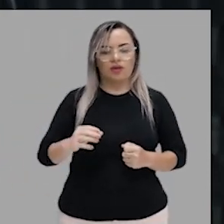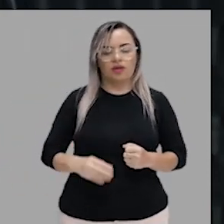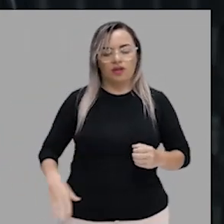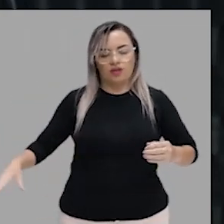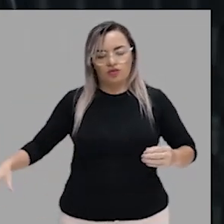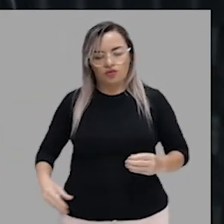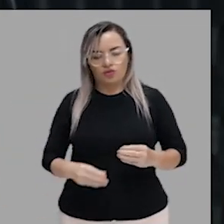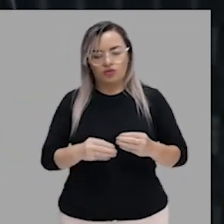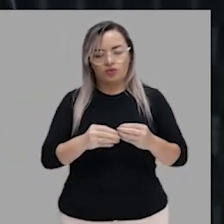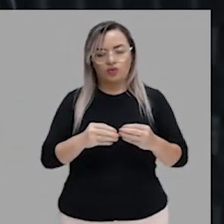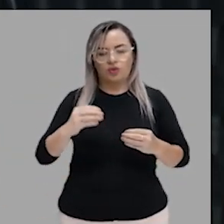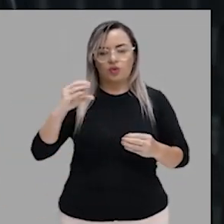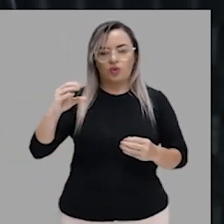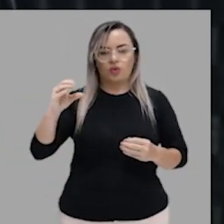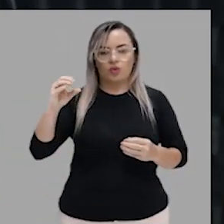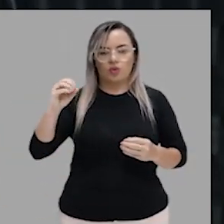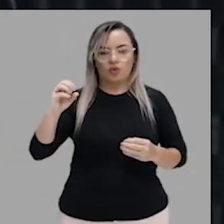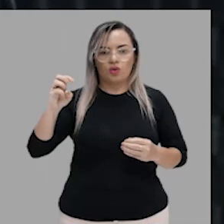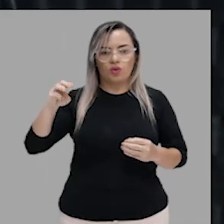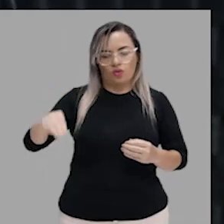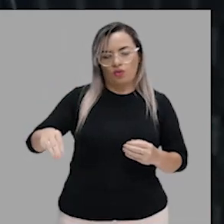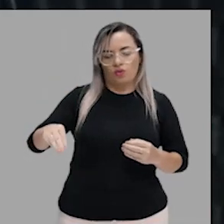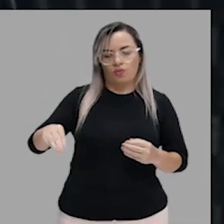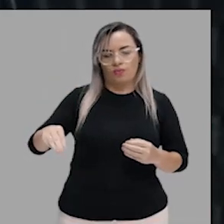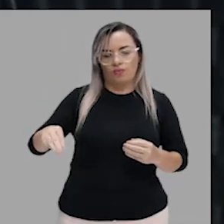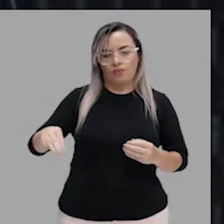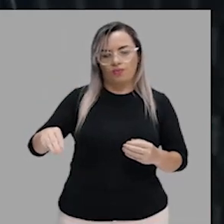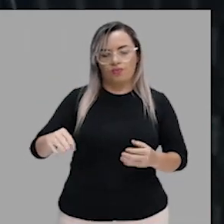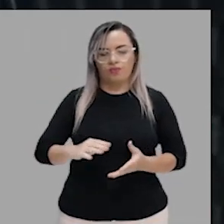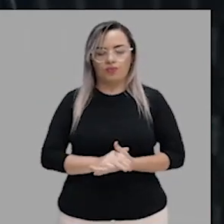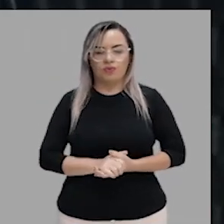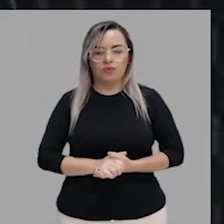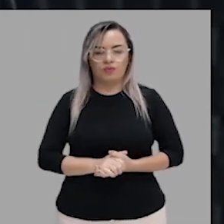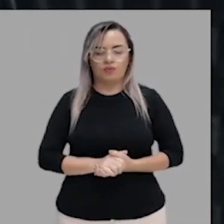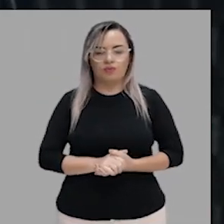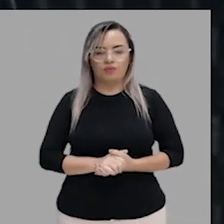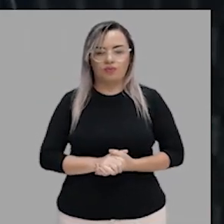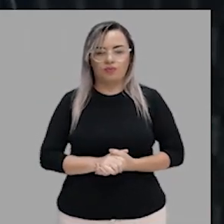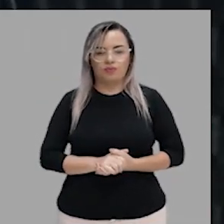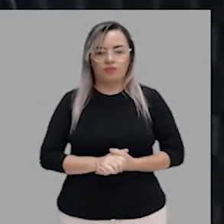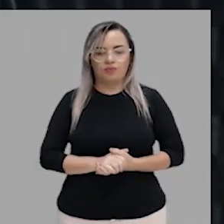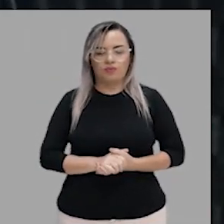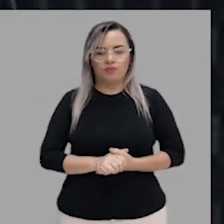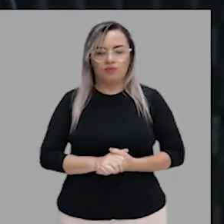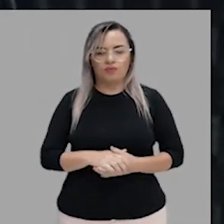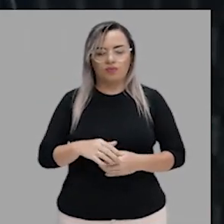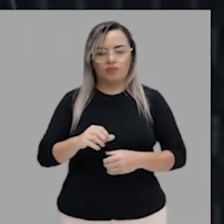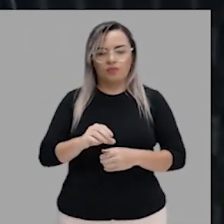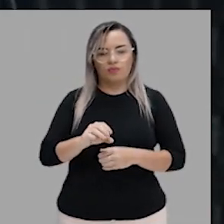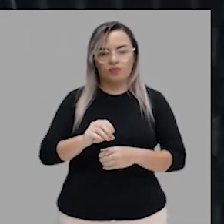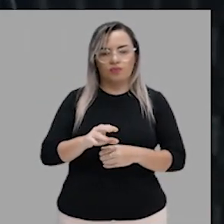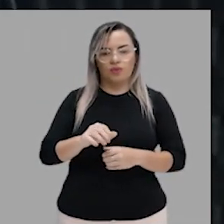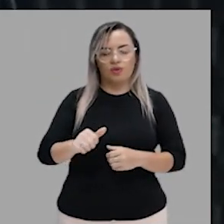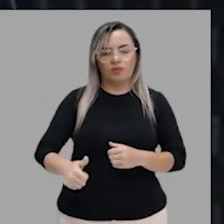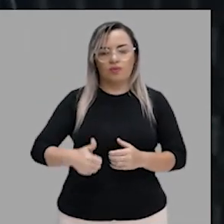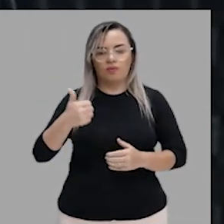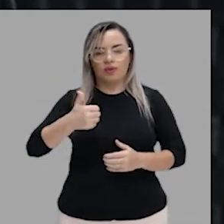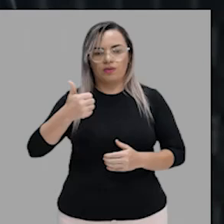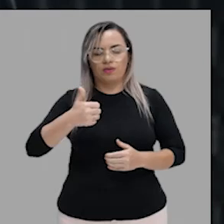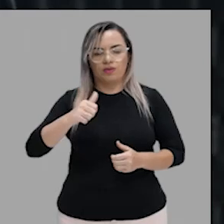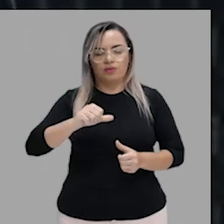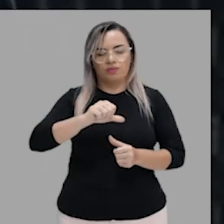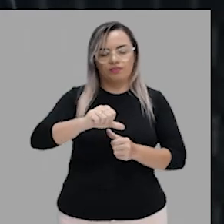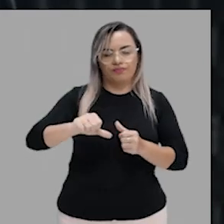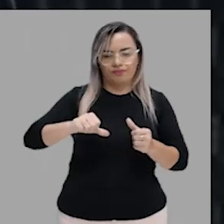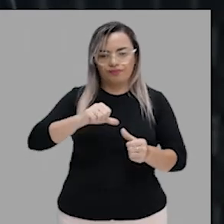Está certo? Essa aqui que era para estar primeiro. Eu troquei os slides, mas tudo bem. Primeiro deve ser esse, para depois a gente colocar